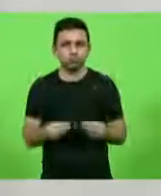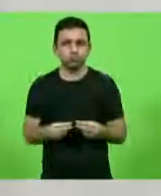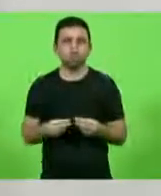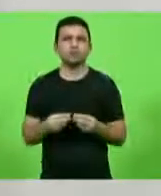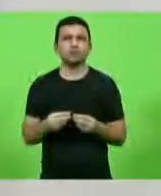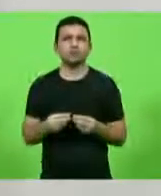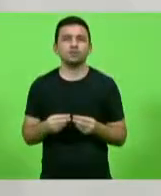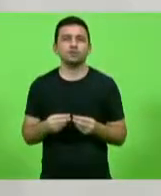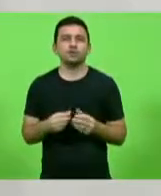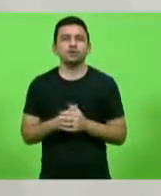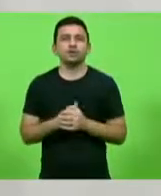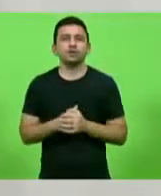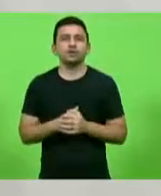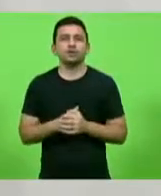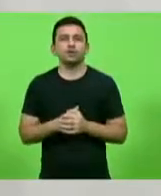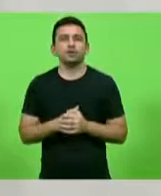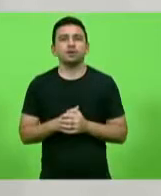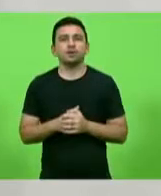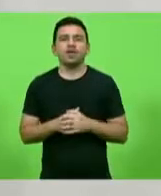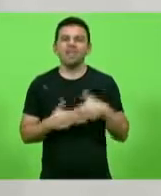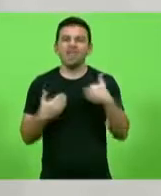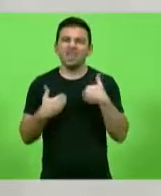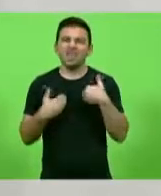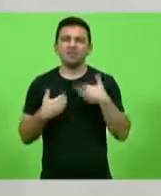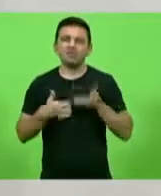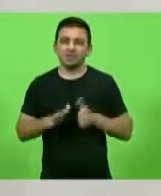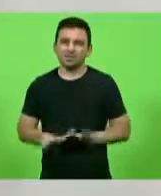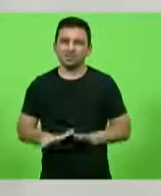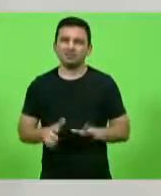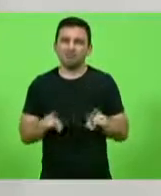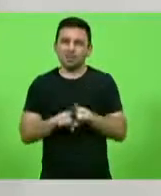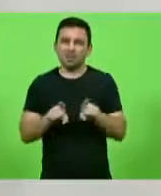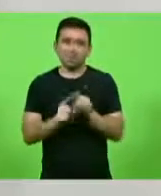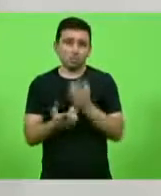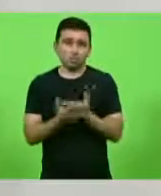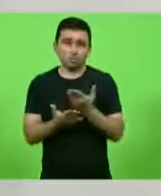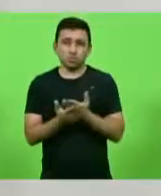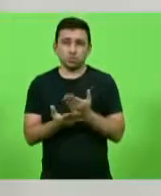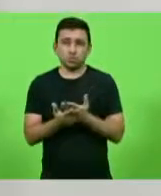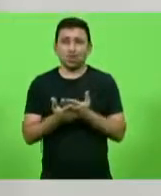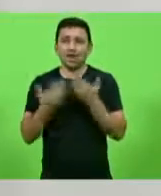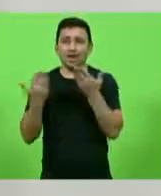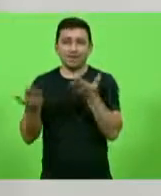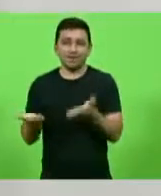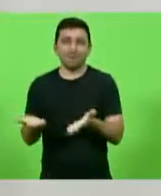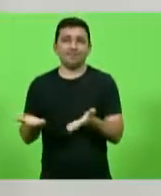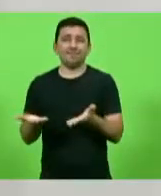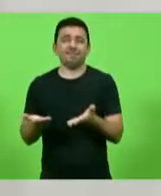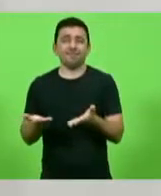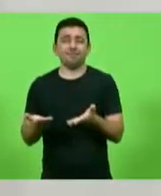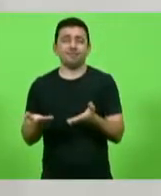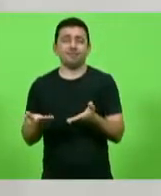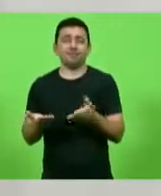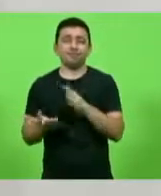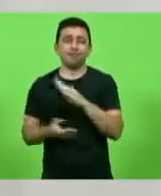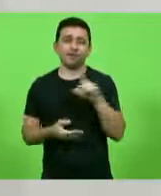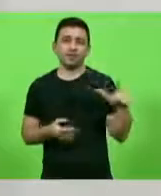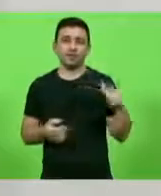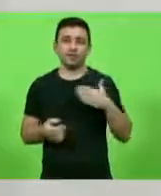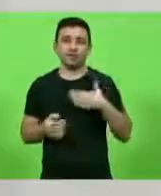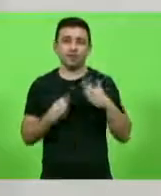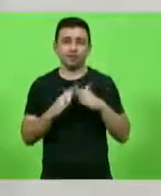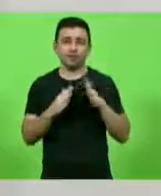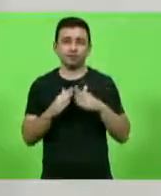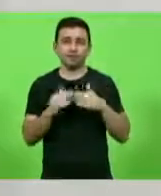Caros parlamentares, eu nasci e também estudei em Blumenau a minha vida inteira. Minha casa era bem perto da